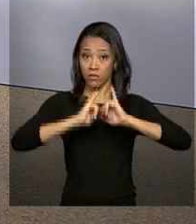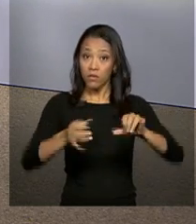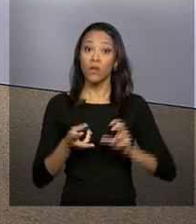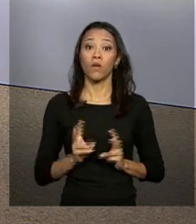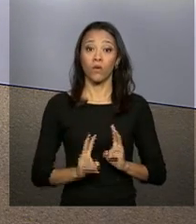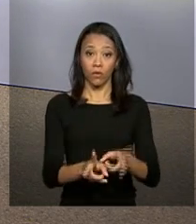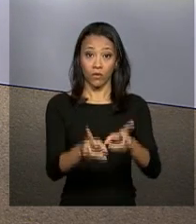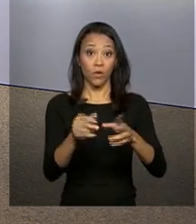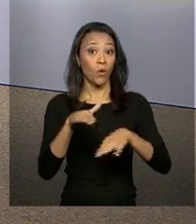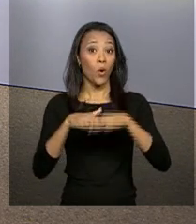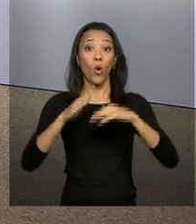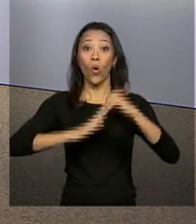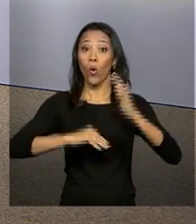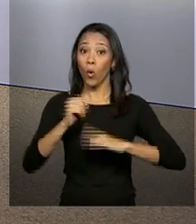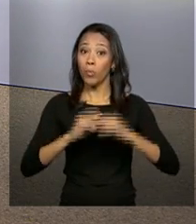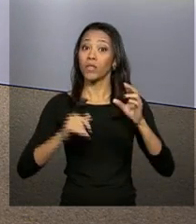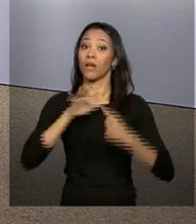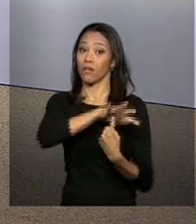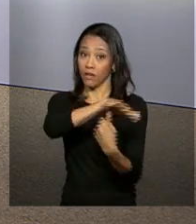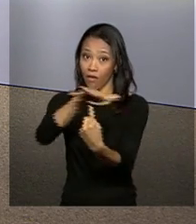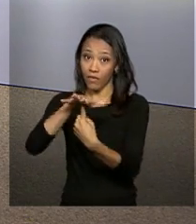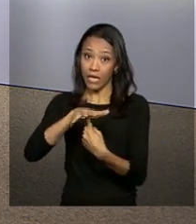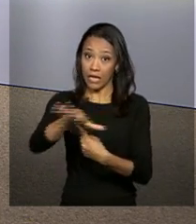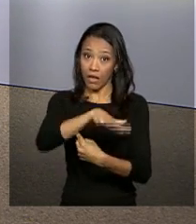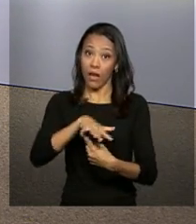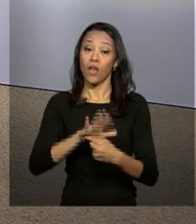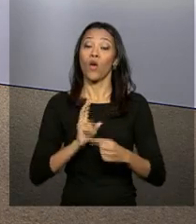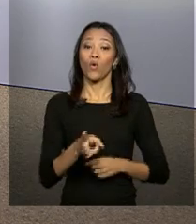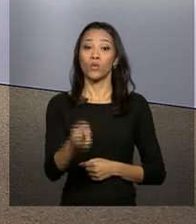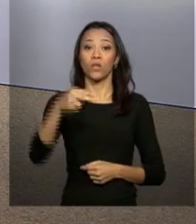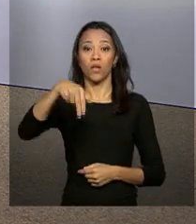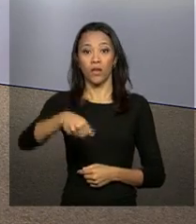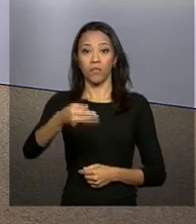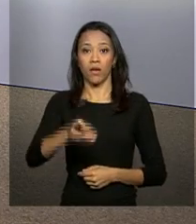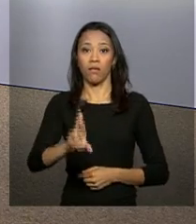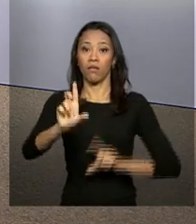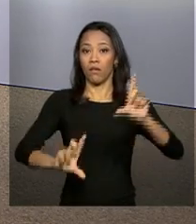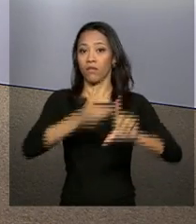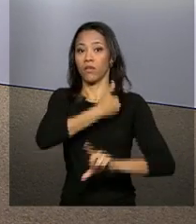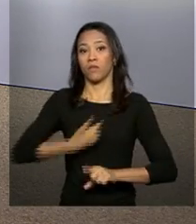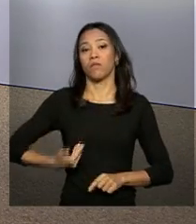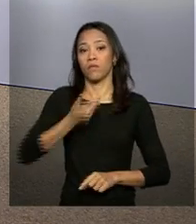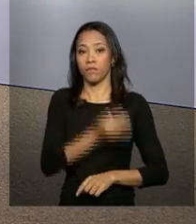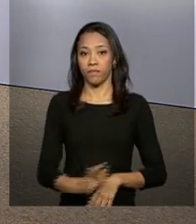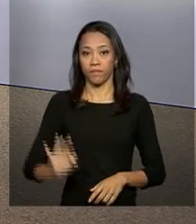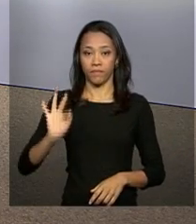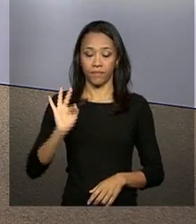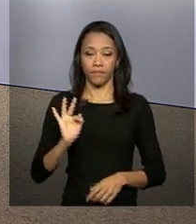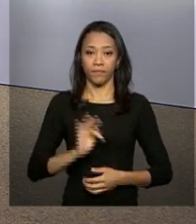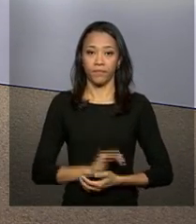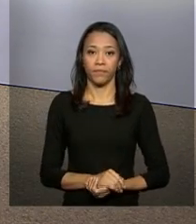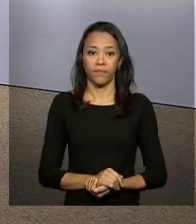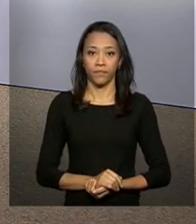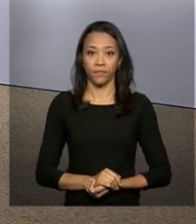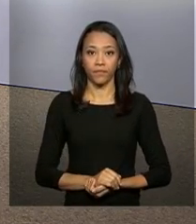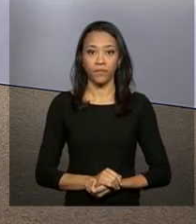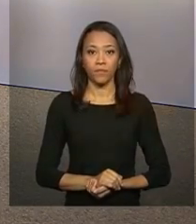informações sobre o Salão Internacional da Construção. Continue com a gente, NBR, a TV do Governo Federal. Tchau.